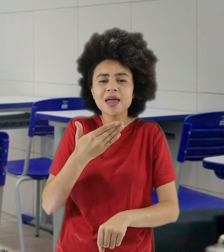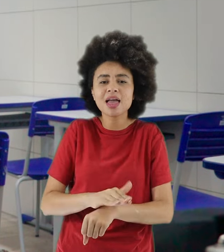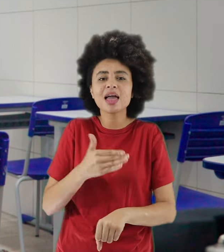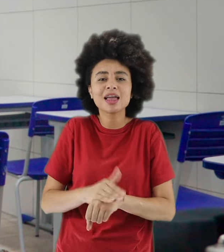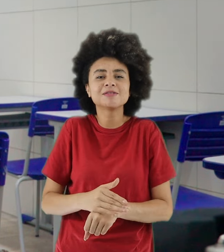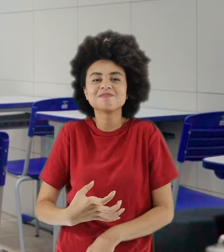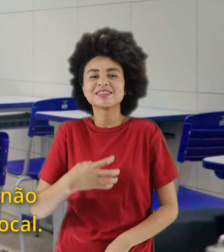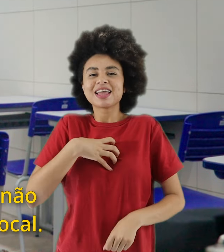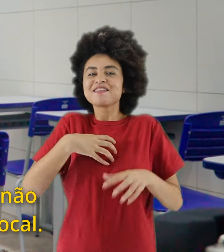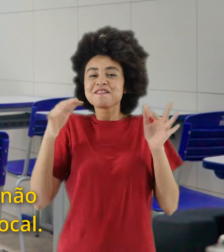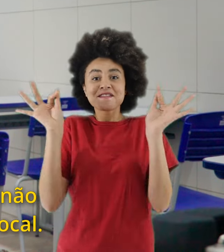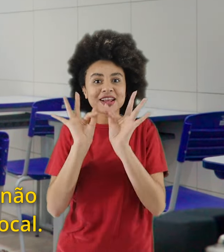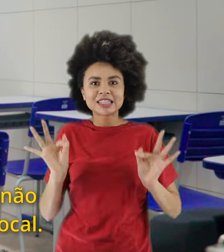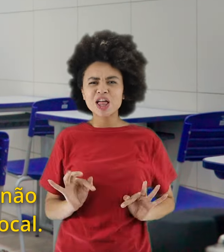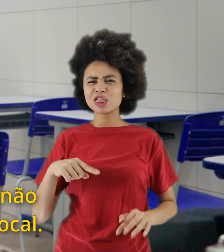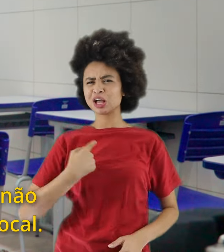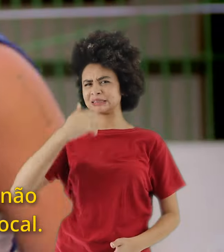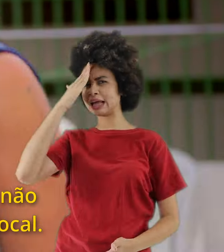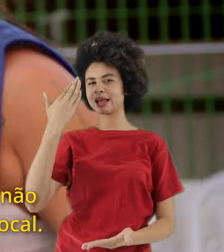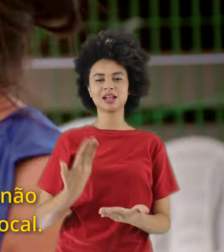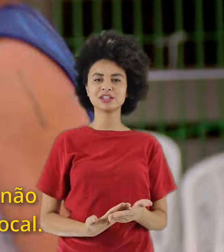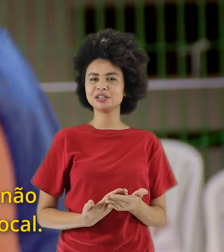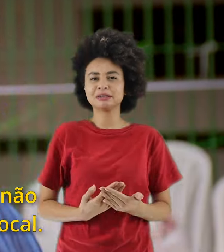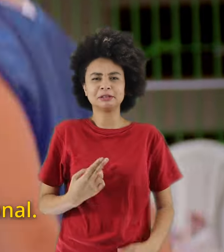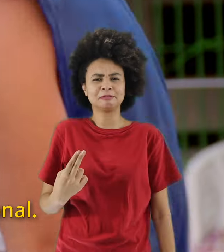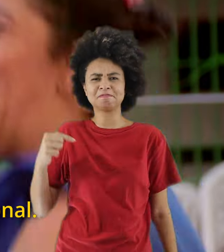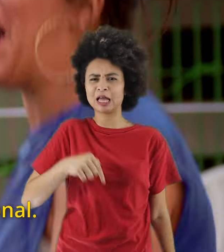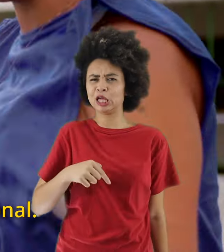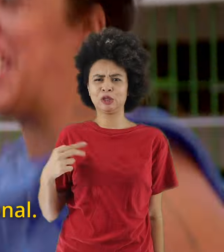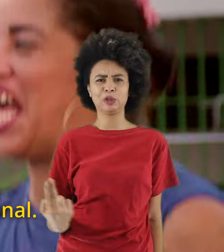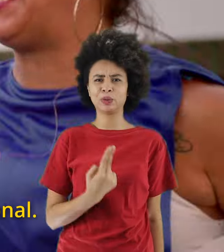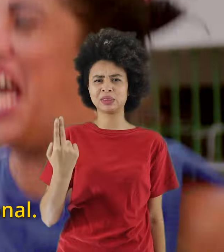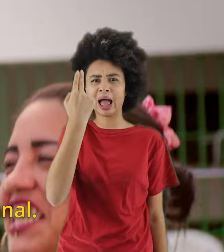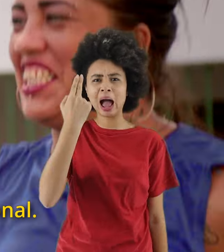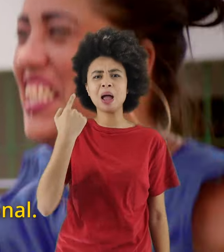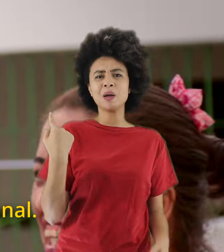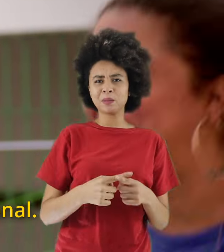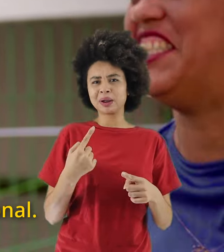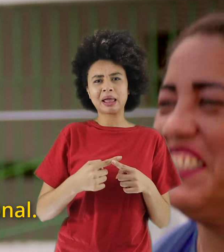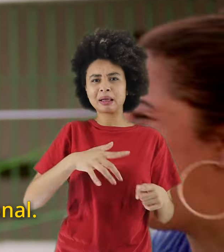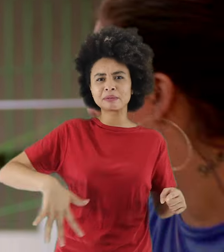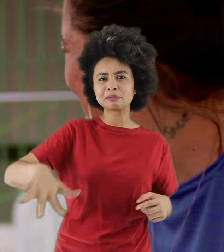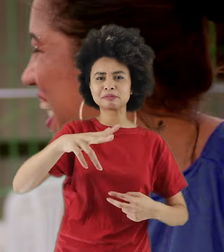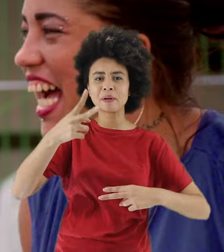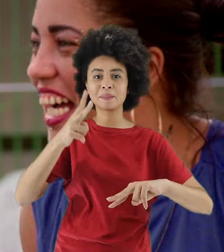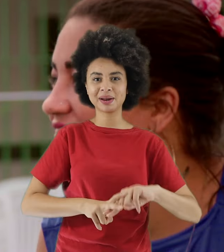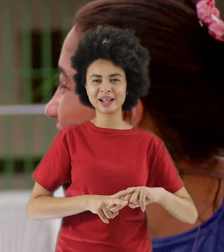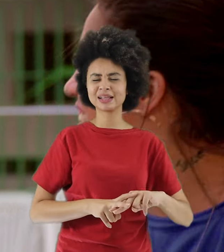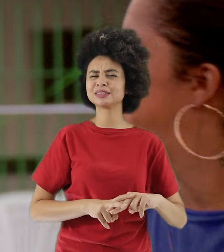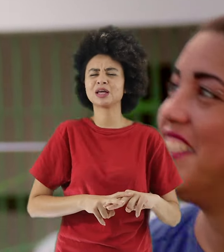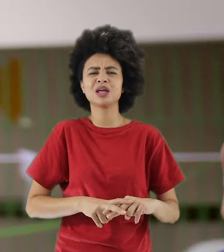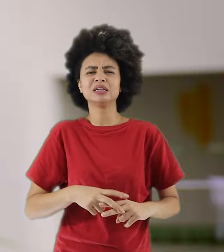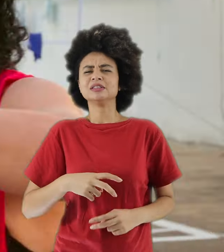traz um pouco de felicidade, coisa que a gente acha que não consegue encontrar nesse local, por ser um ambiente prisional. Tiro meus